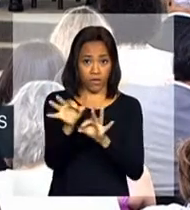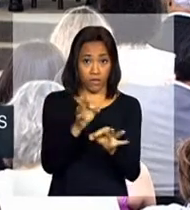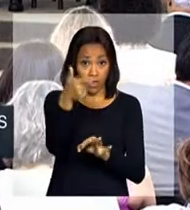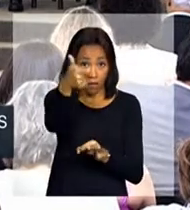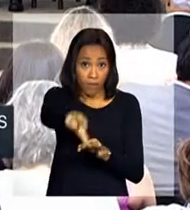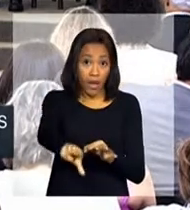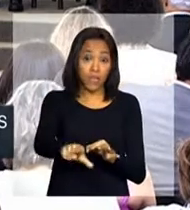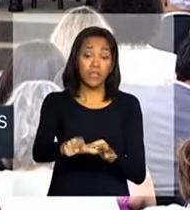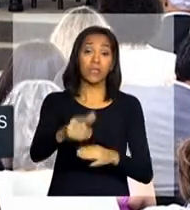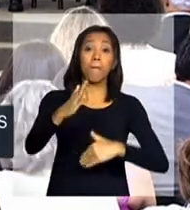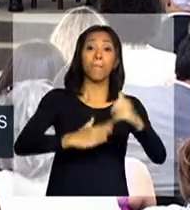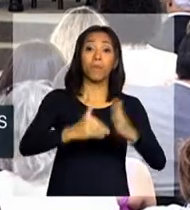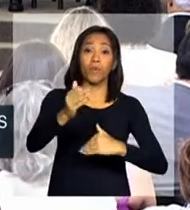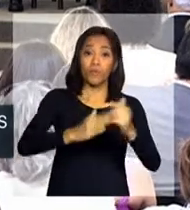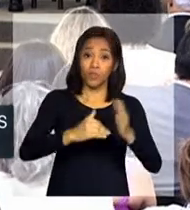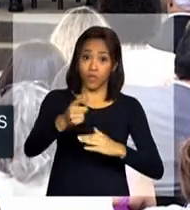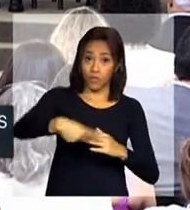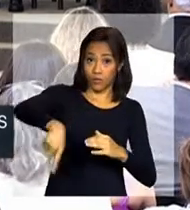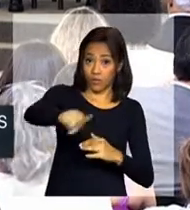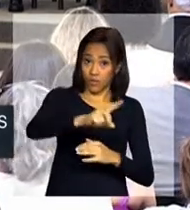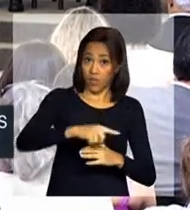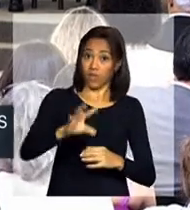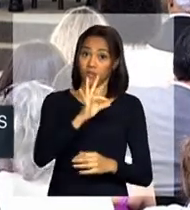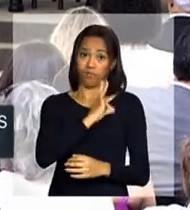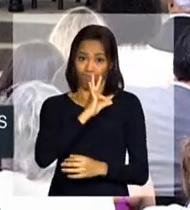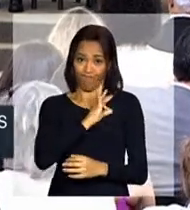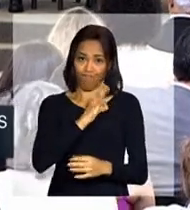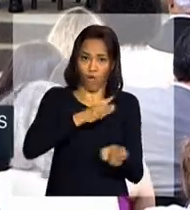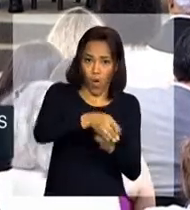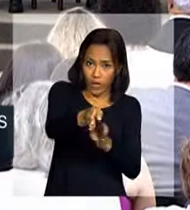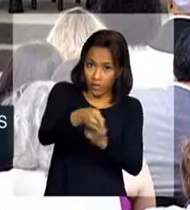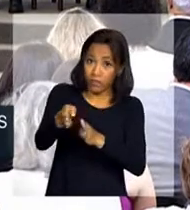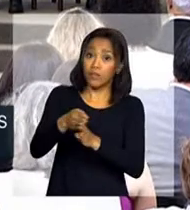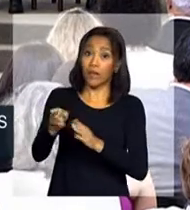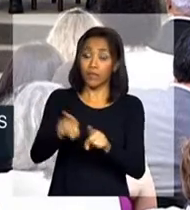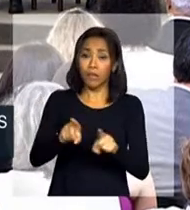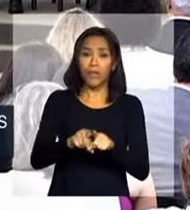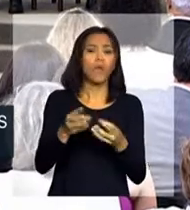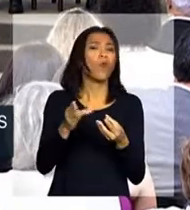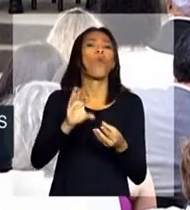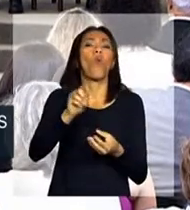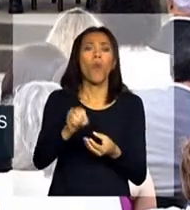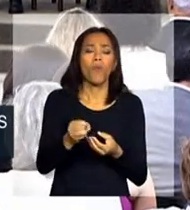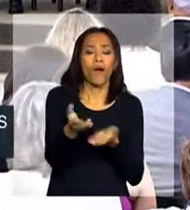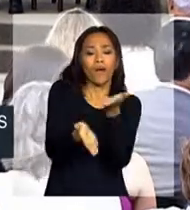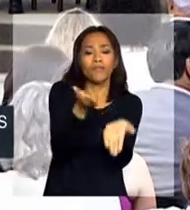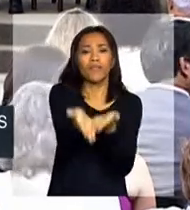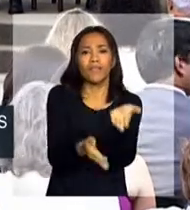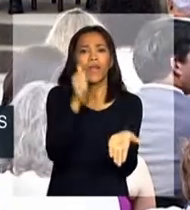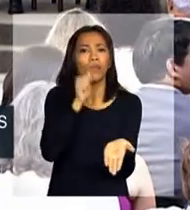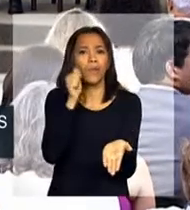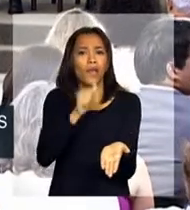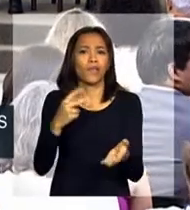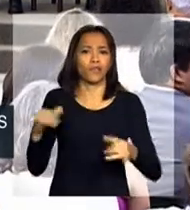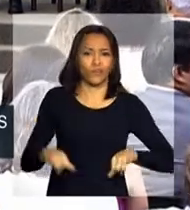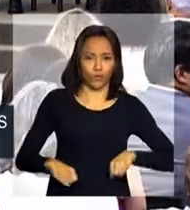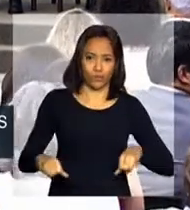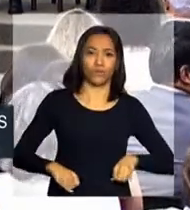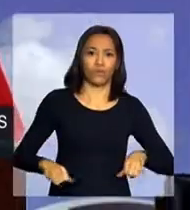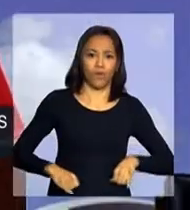equipes de saúde da segurança pública para o atendimento humanizado a essas meninas,